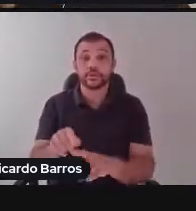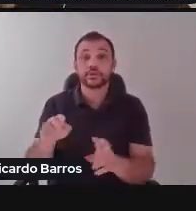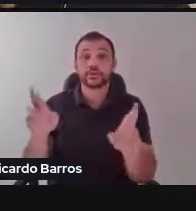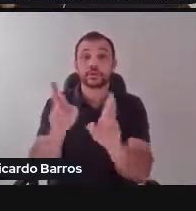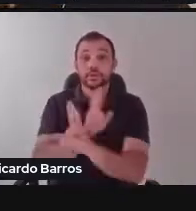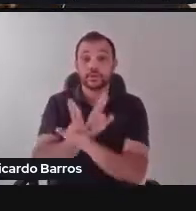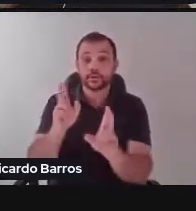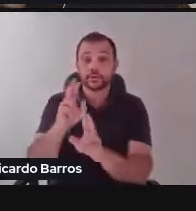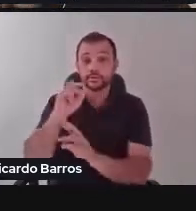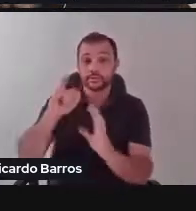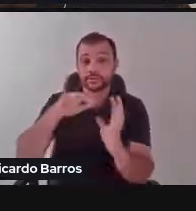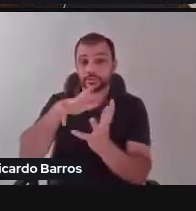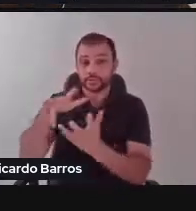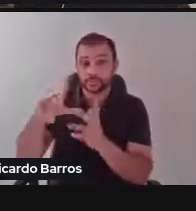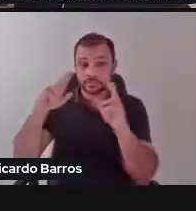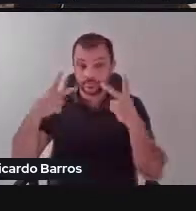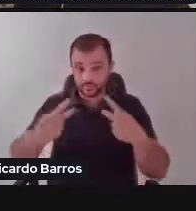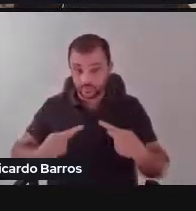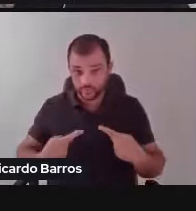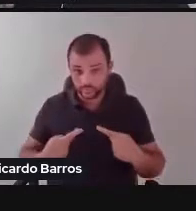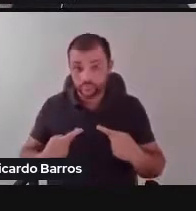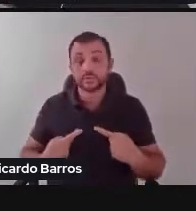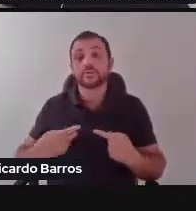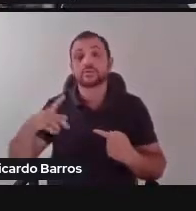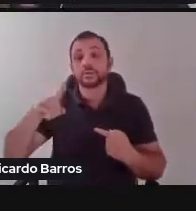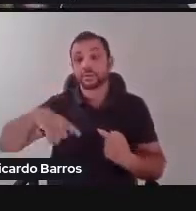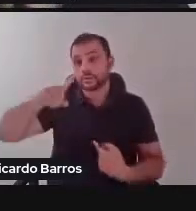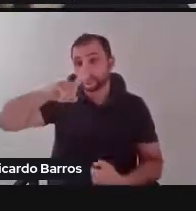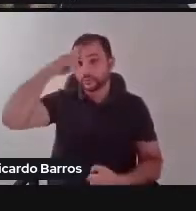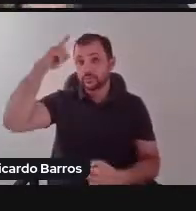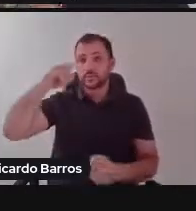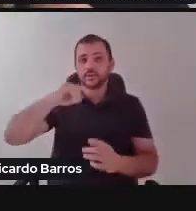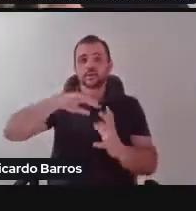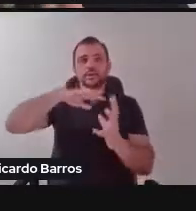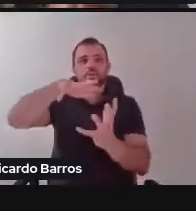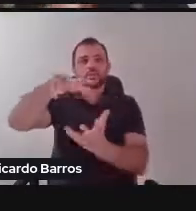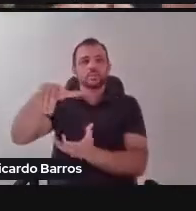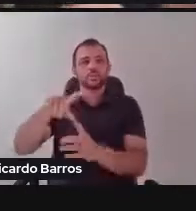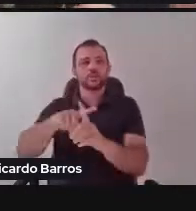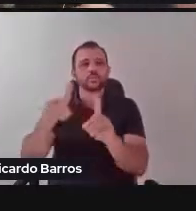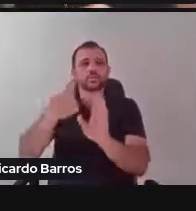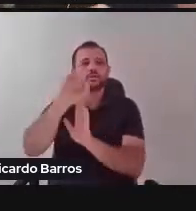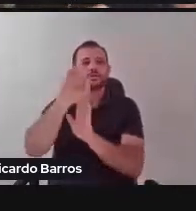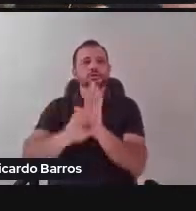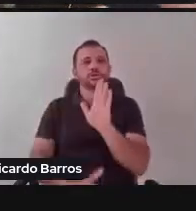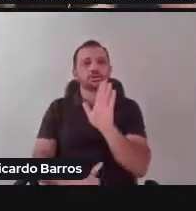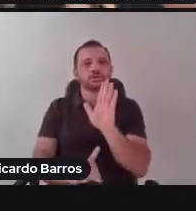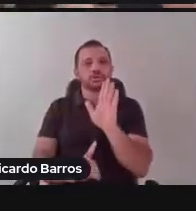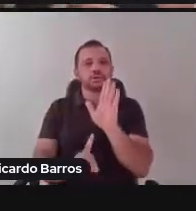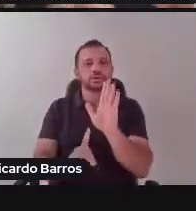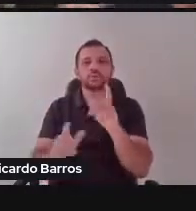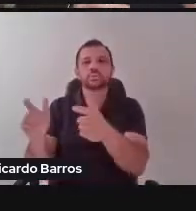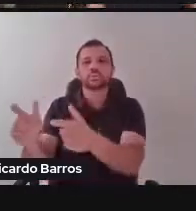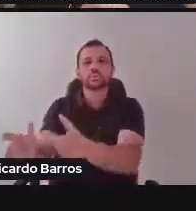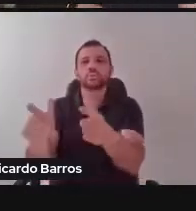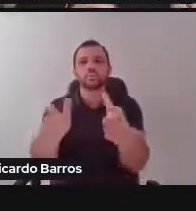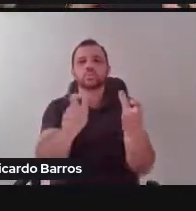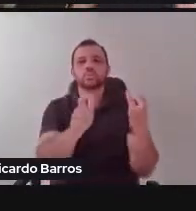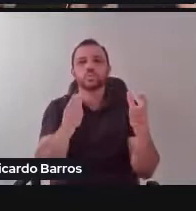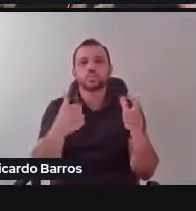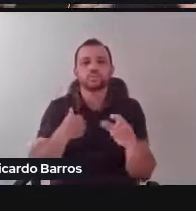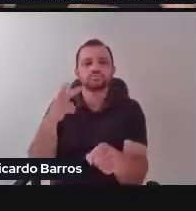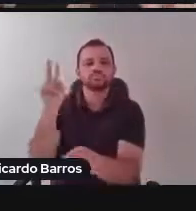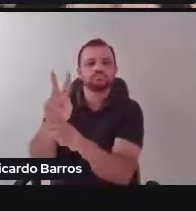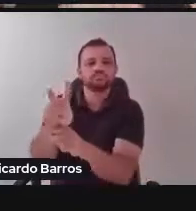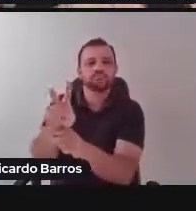humanitárias concebidas globalmente sem violar direitos no âmbito local? Essa pergunta,